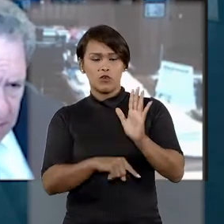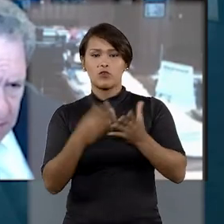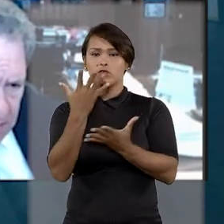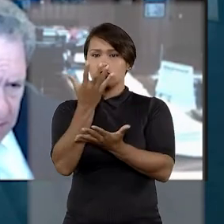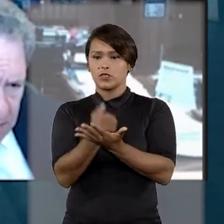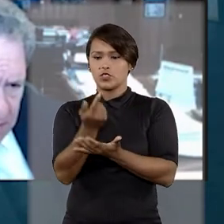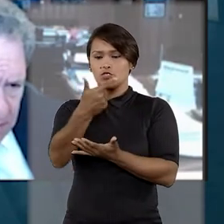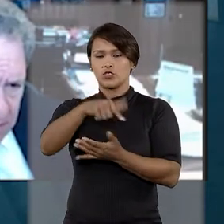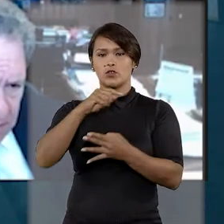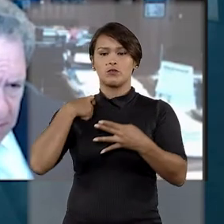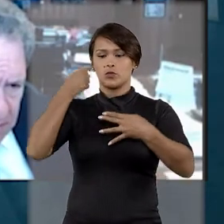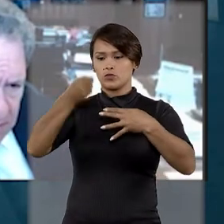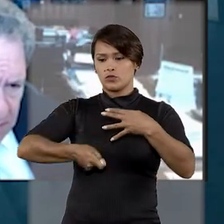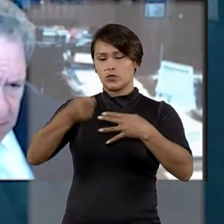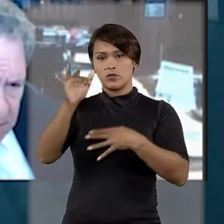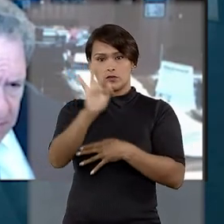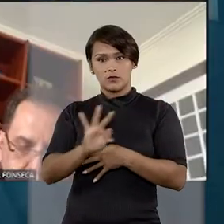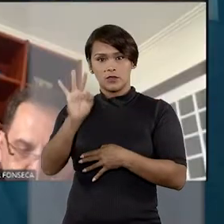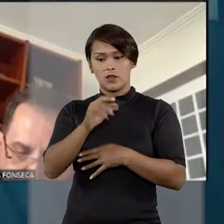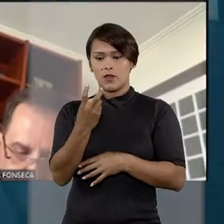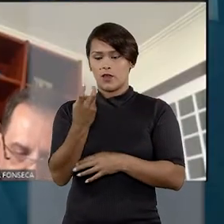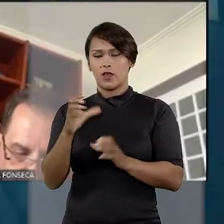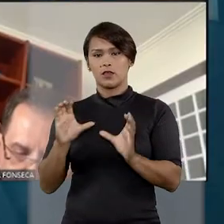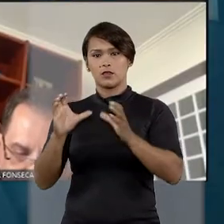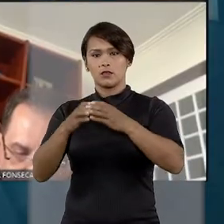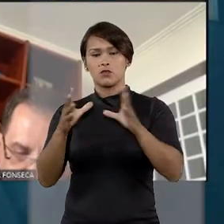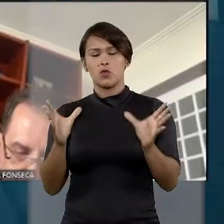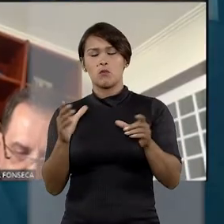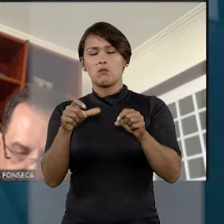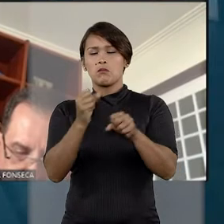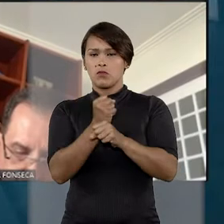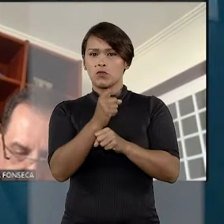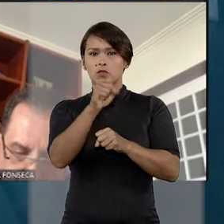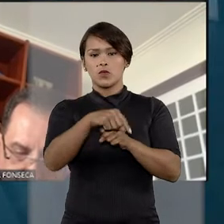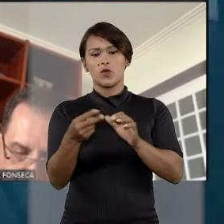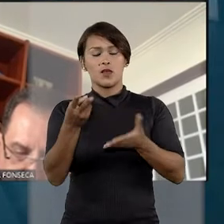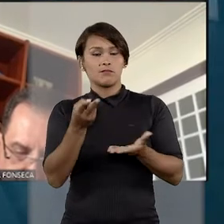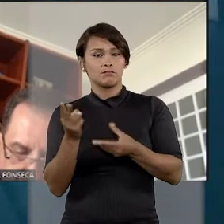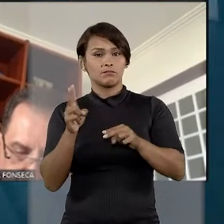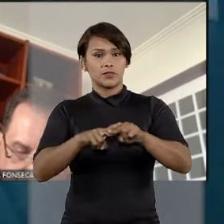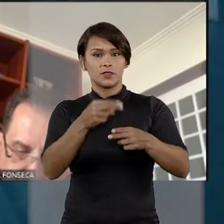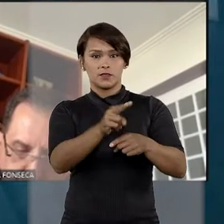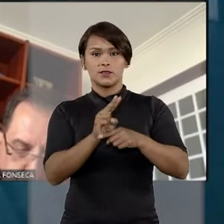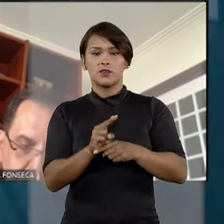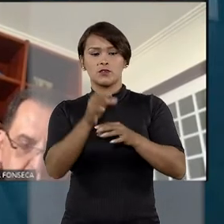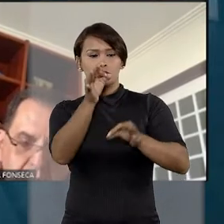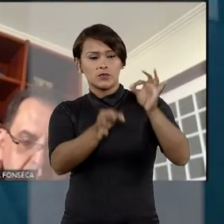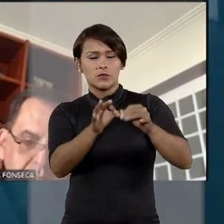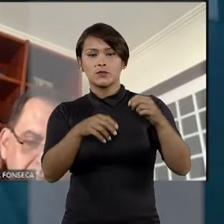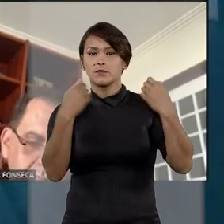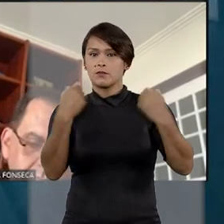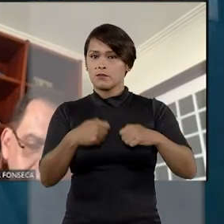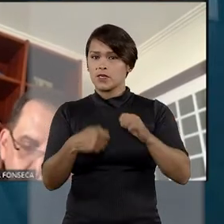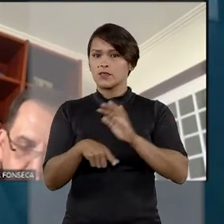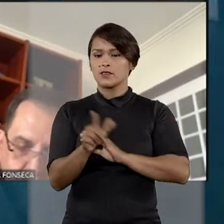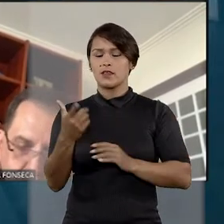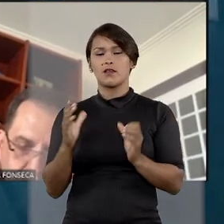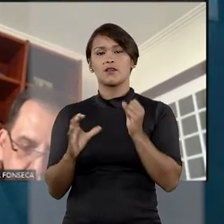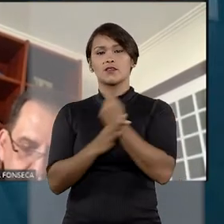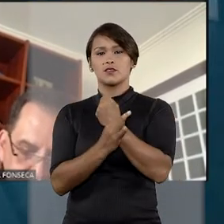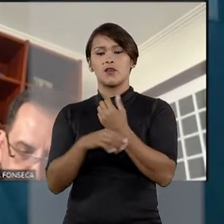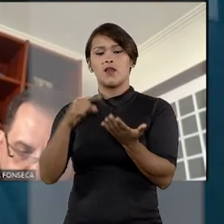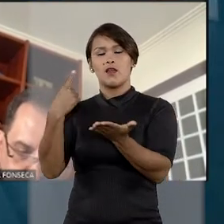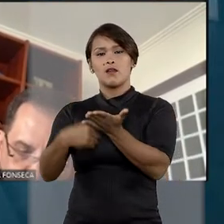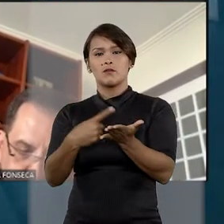ratificados pelo juízo federal. A quinta turma concluiu ainda que a prisão cautelar se justifica pela necessidade de